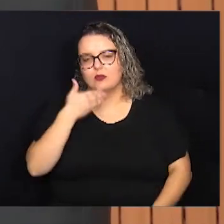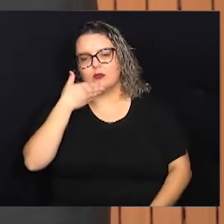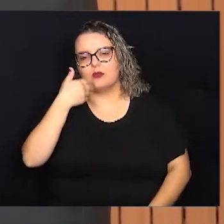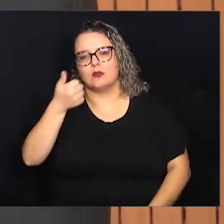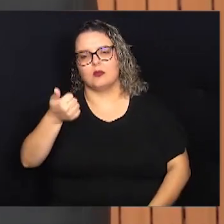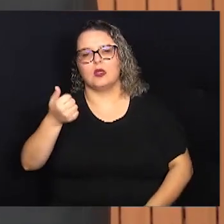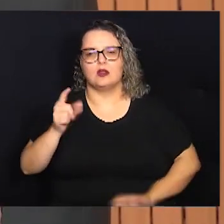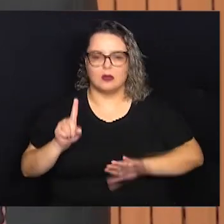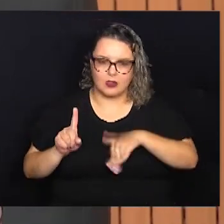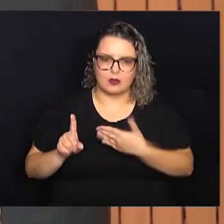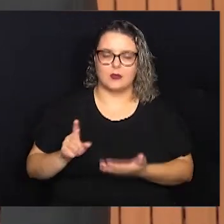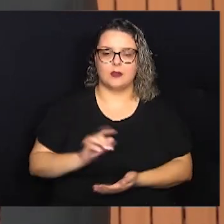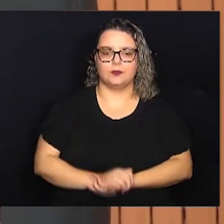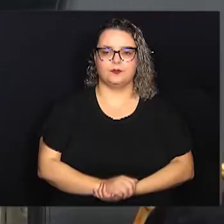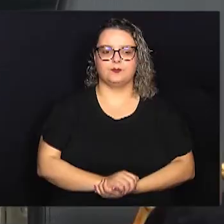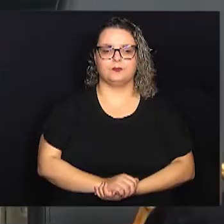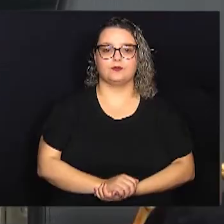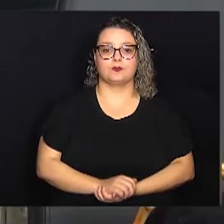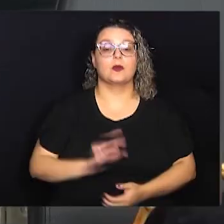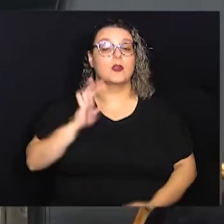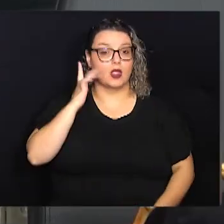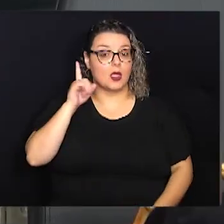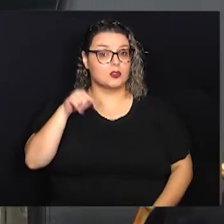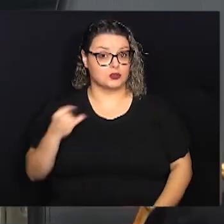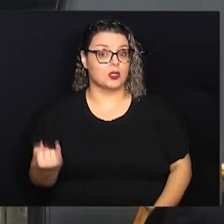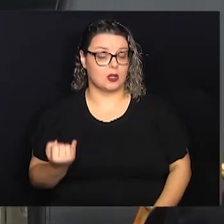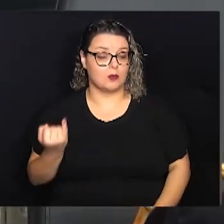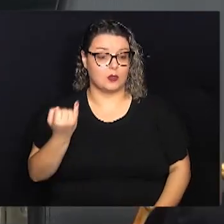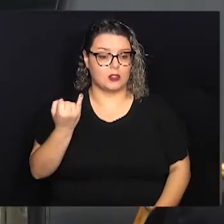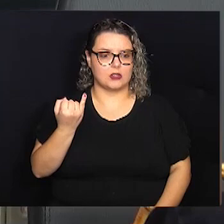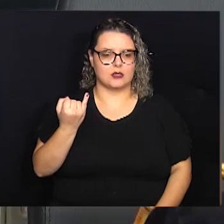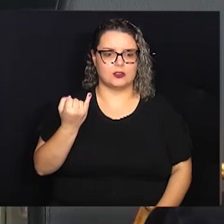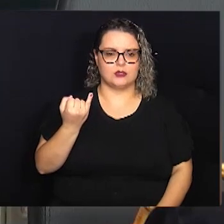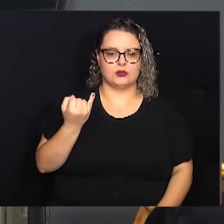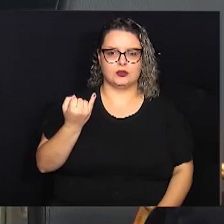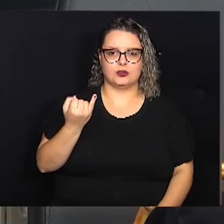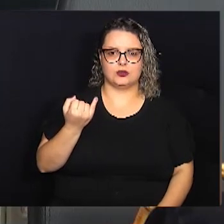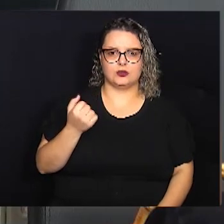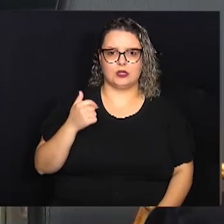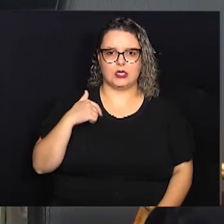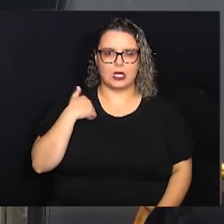mundo mais humano. Eu acho que é importante que a gente